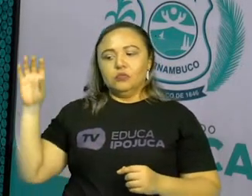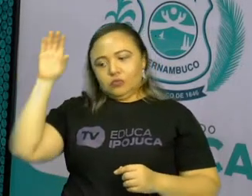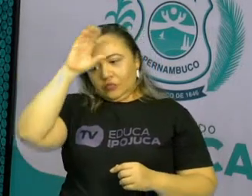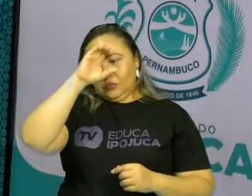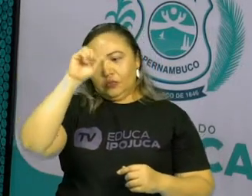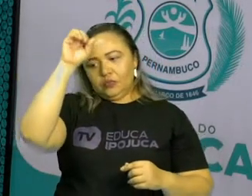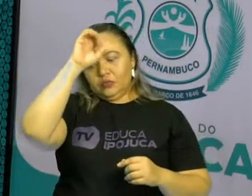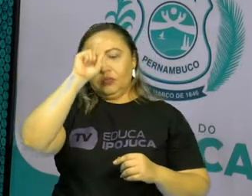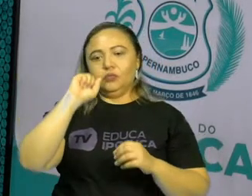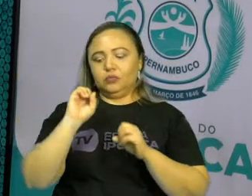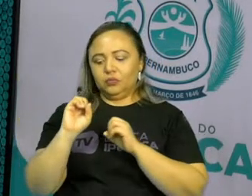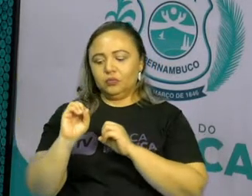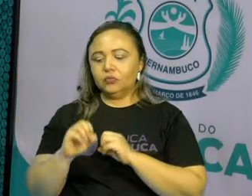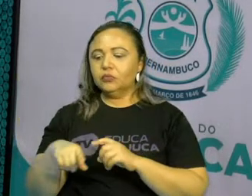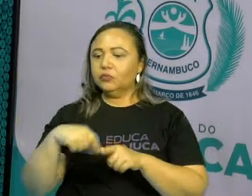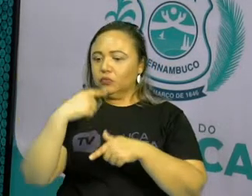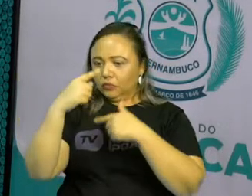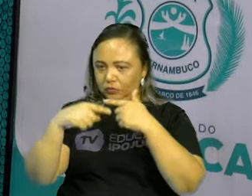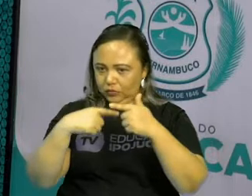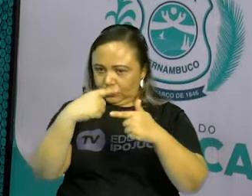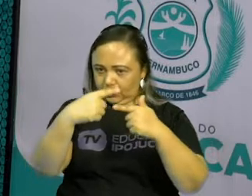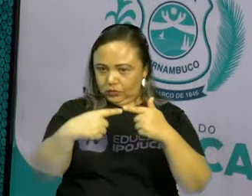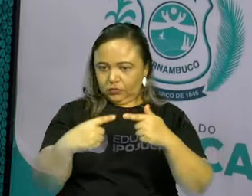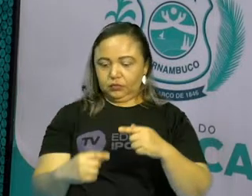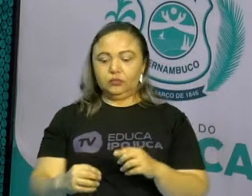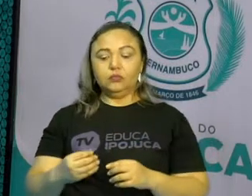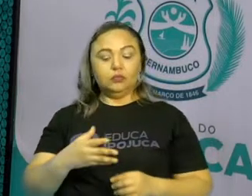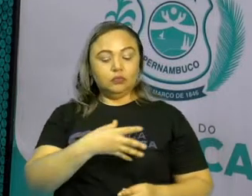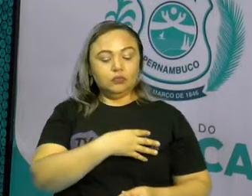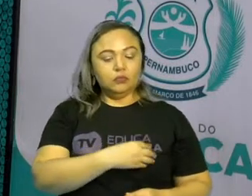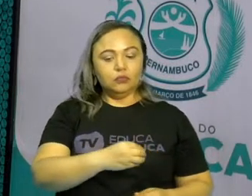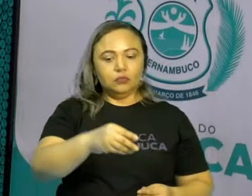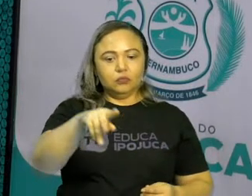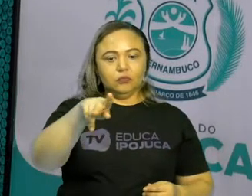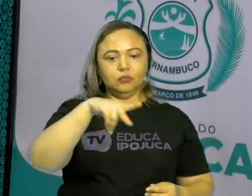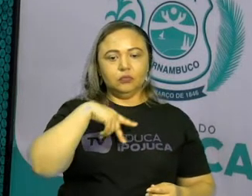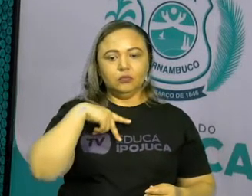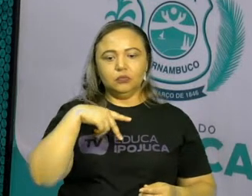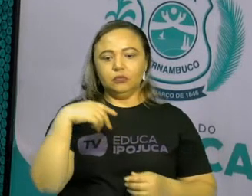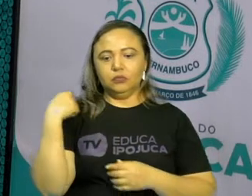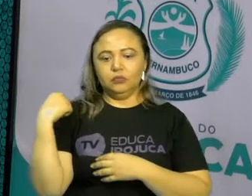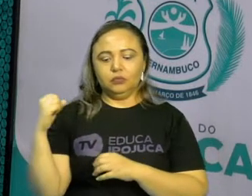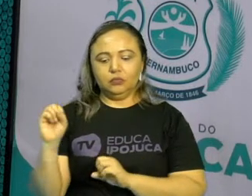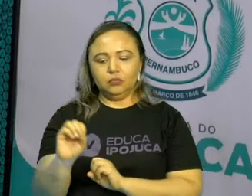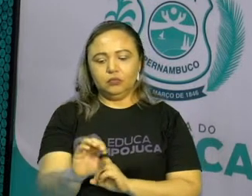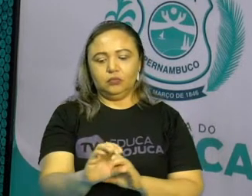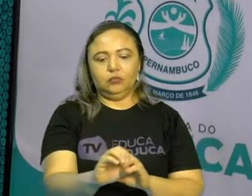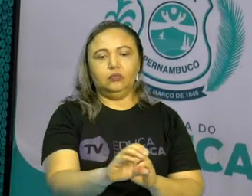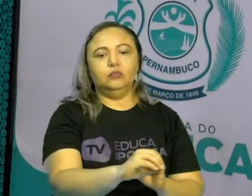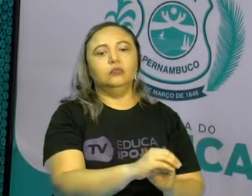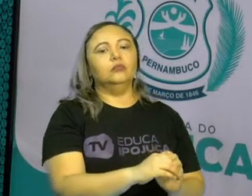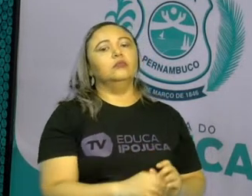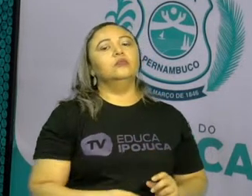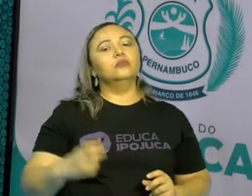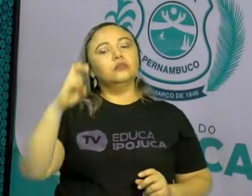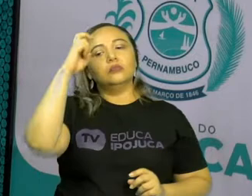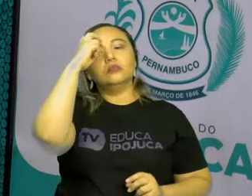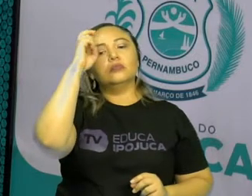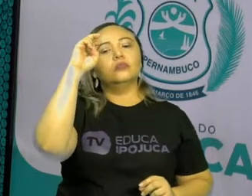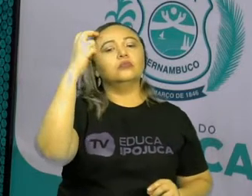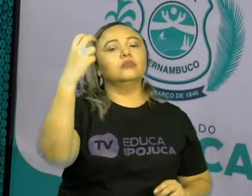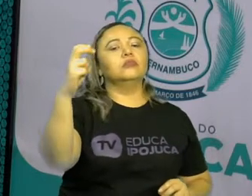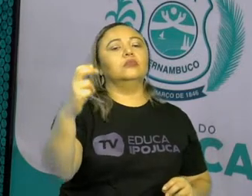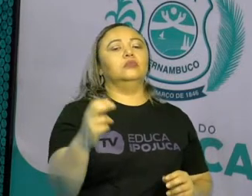estou desempenhando a cultura, a interação cultural da minha comunidade, da